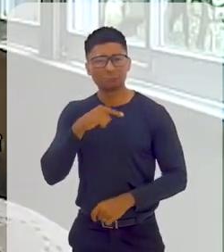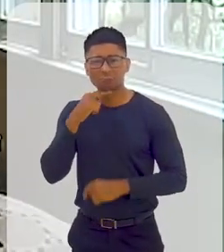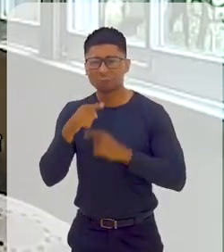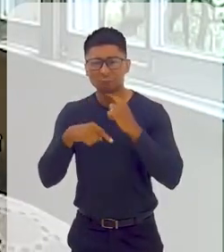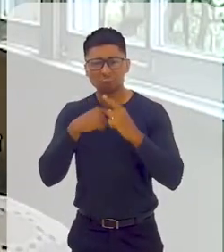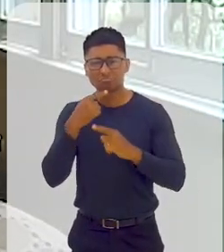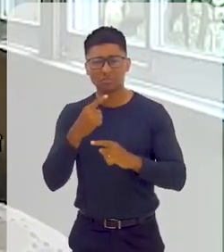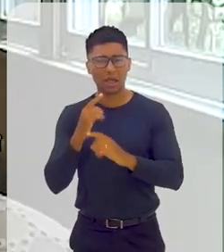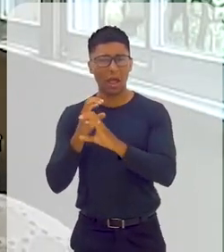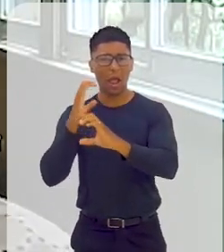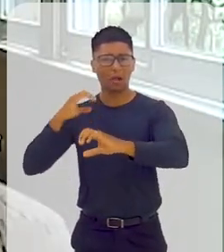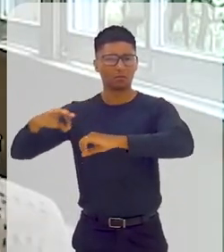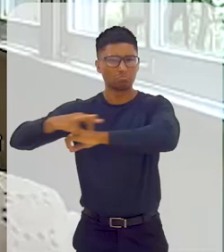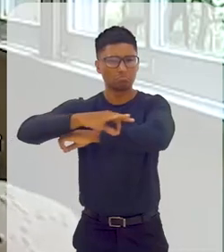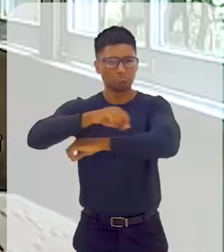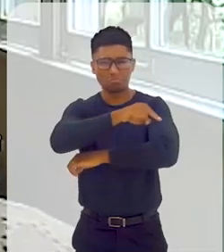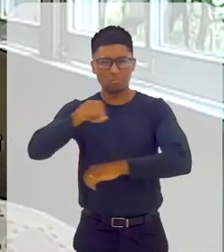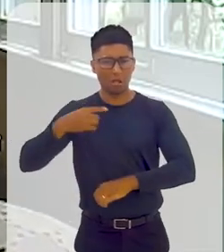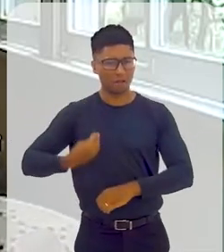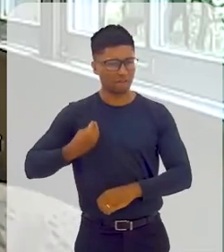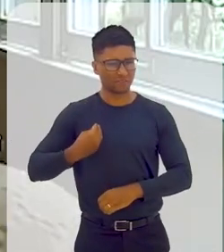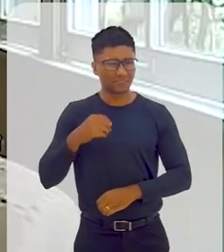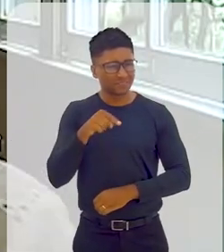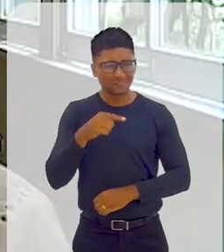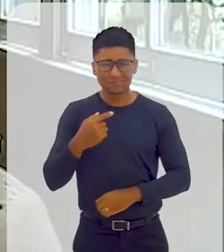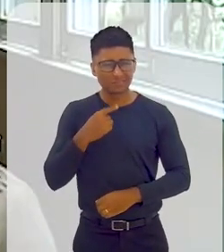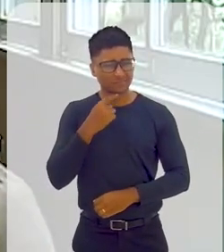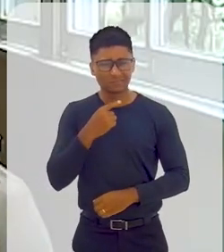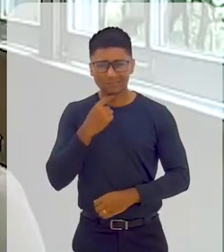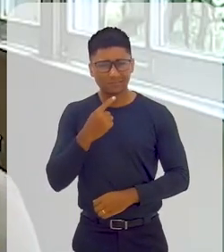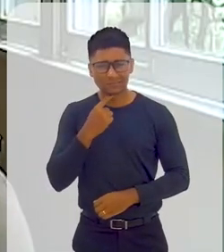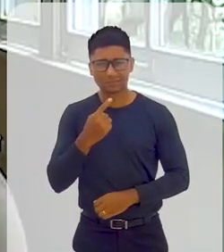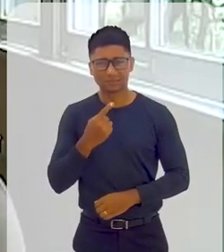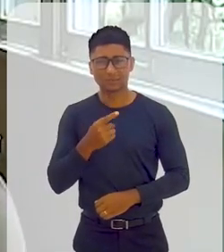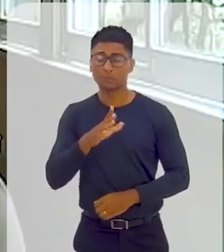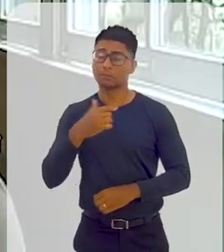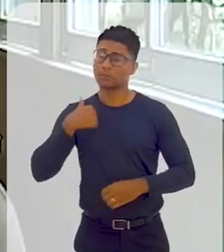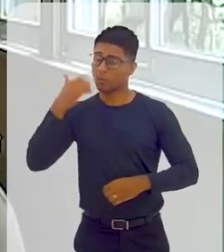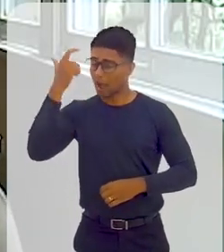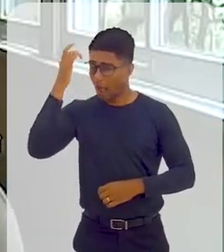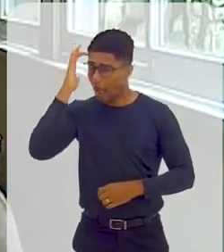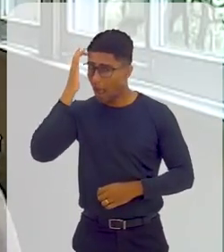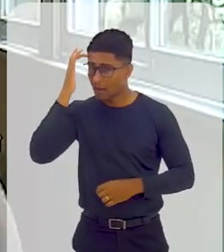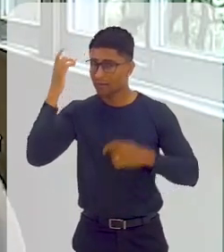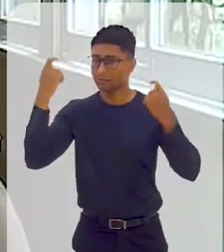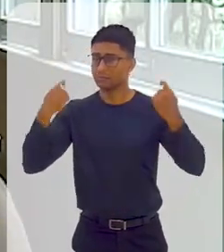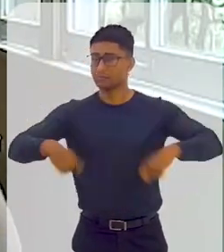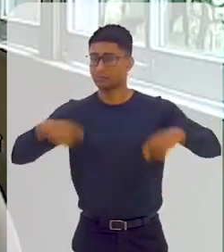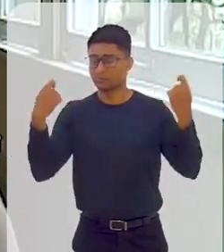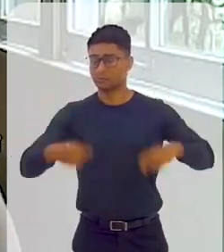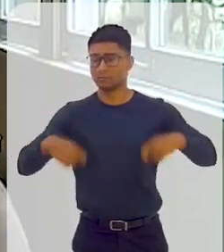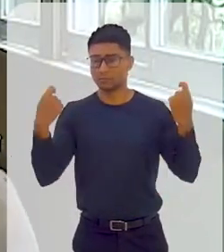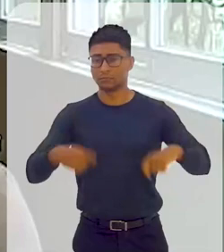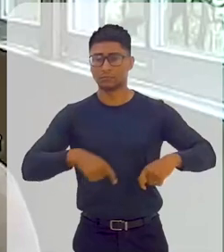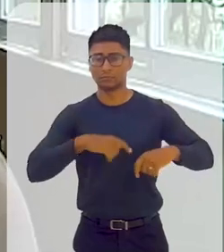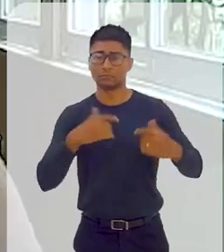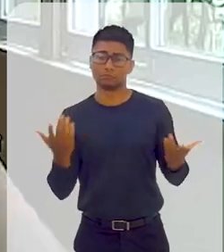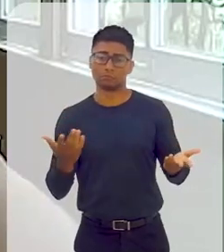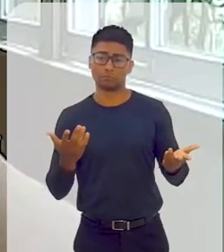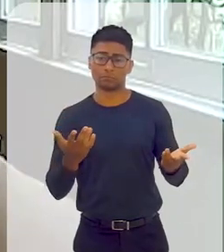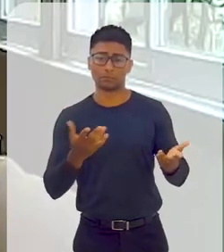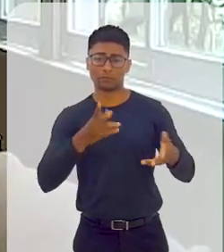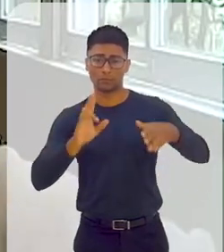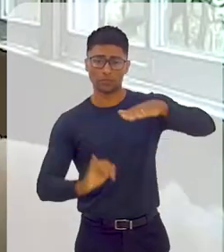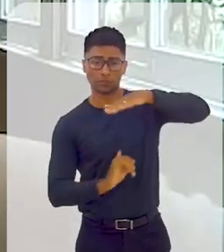eu acho que aí podia haver uma sessão dentro do Instituto de Engenharia e Arquitetura Estadual